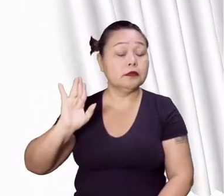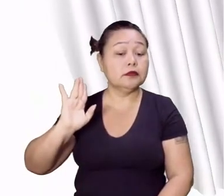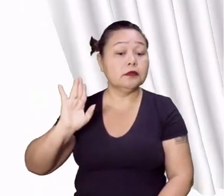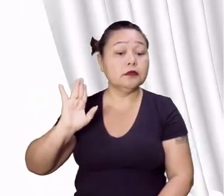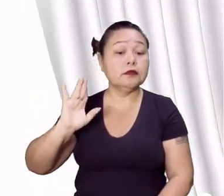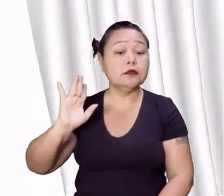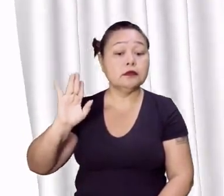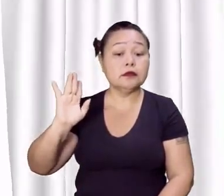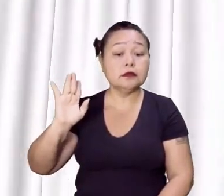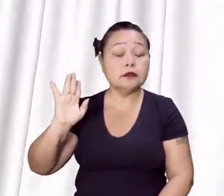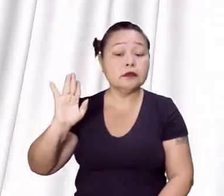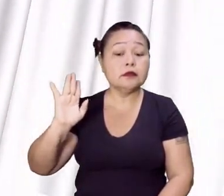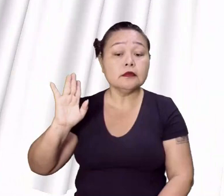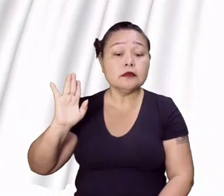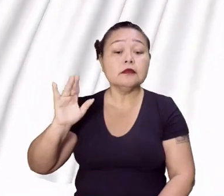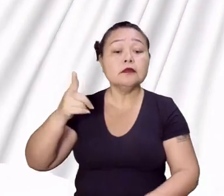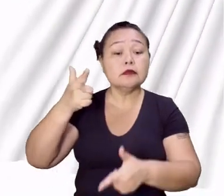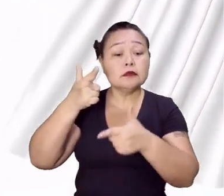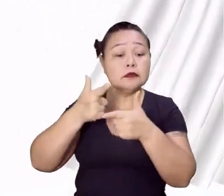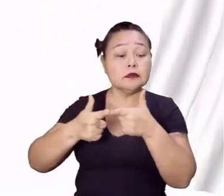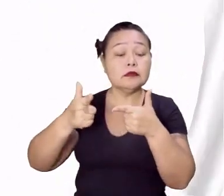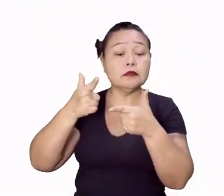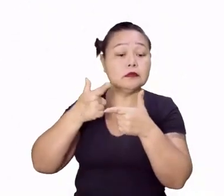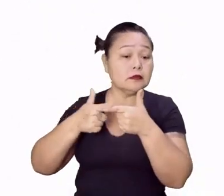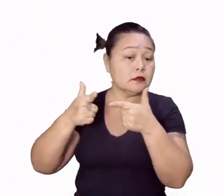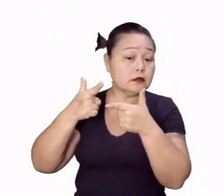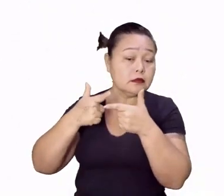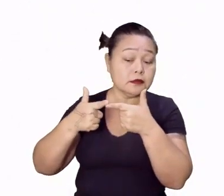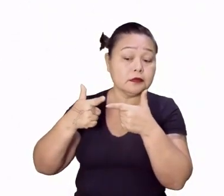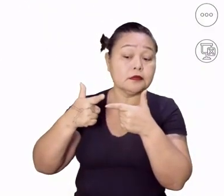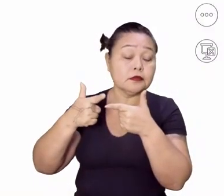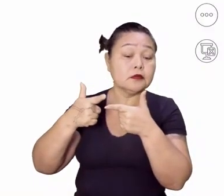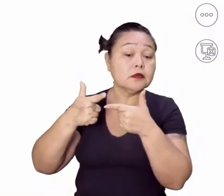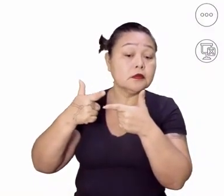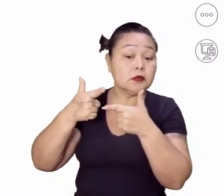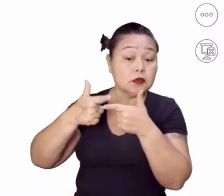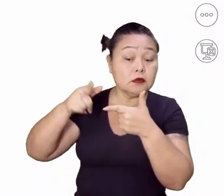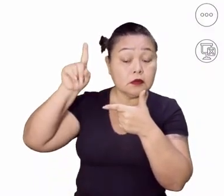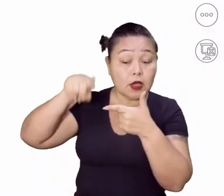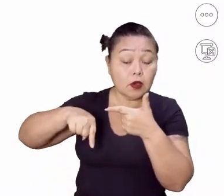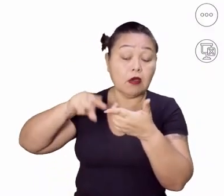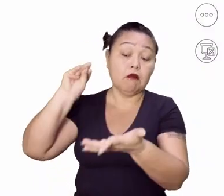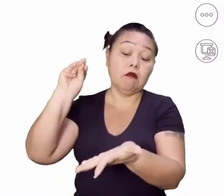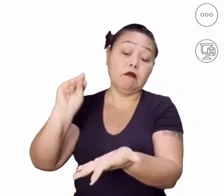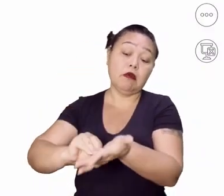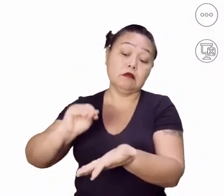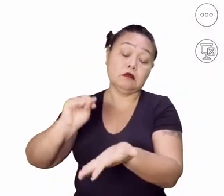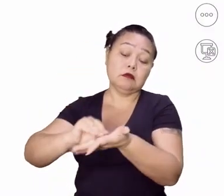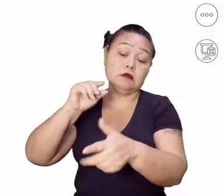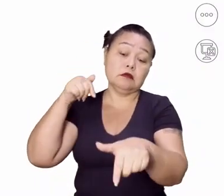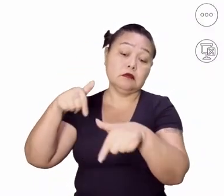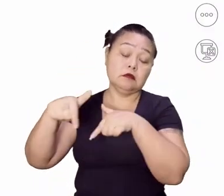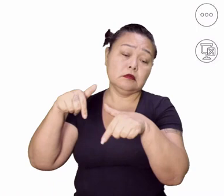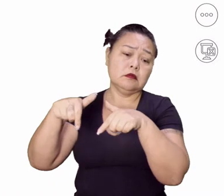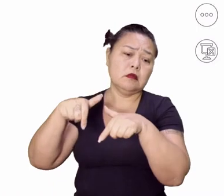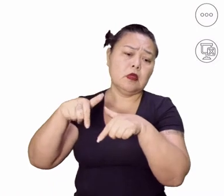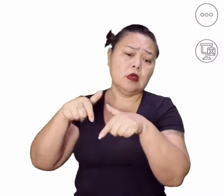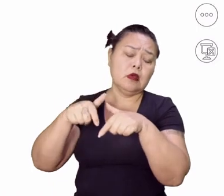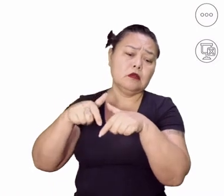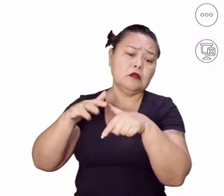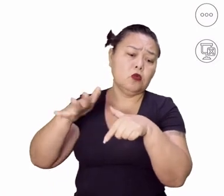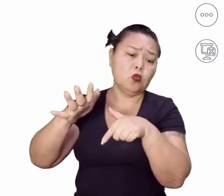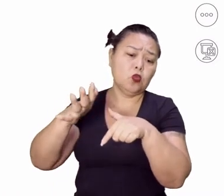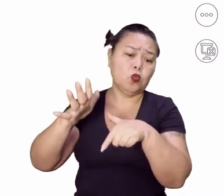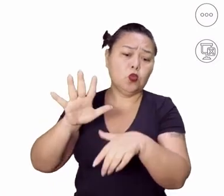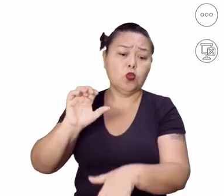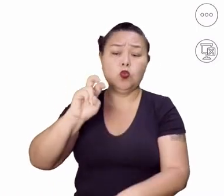Bom, aí a gente tem a questão do problema do desemprego. O desemprego hoje alcança cerca de